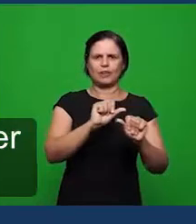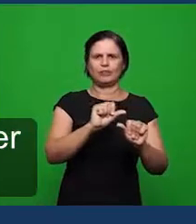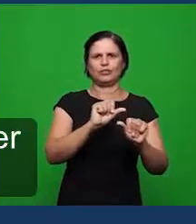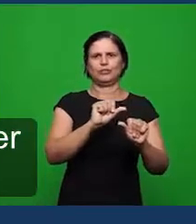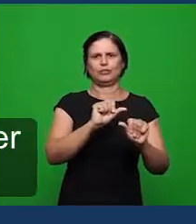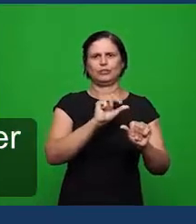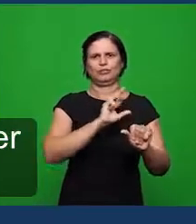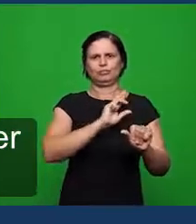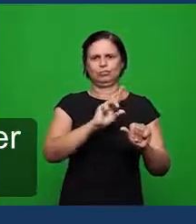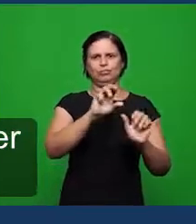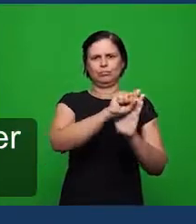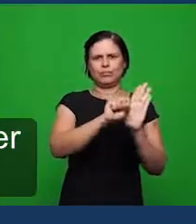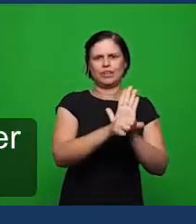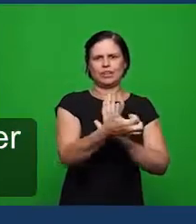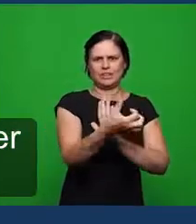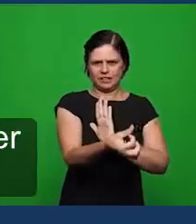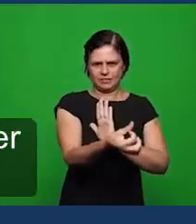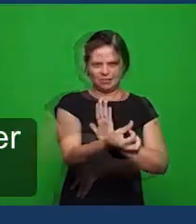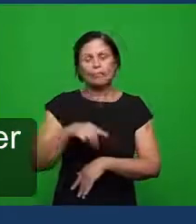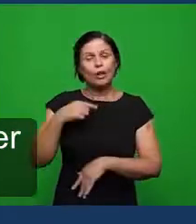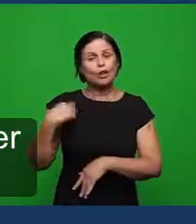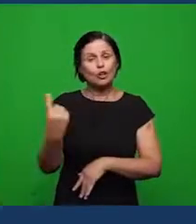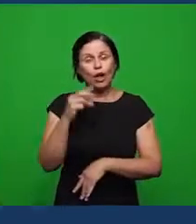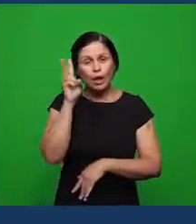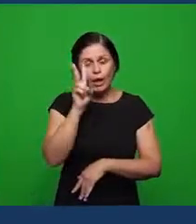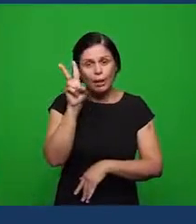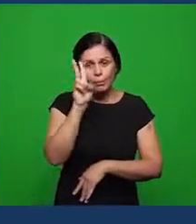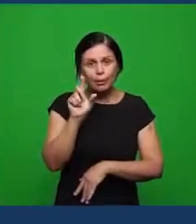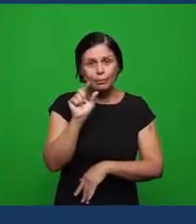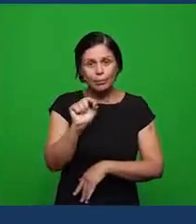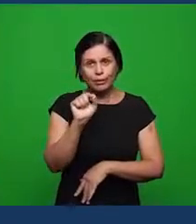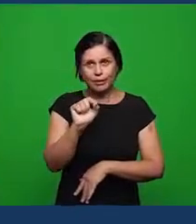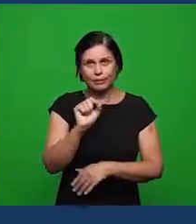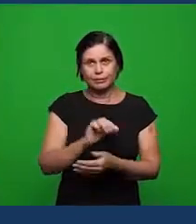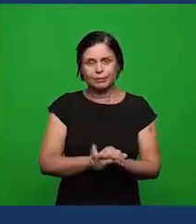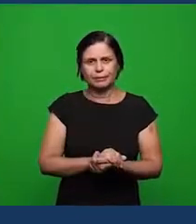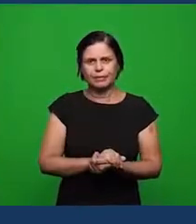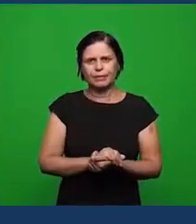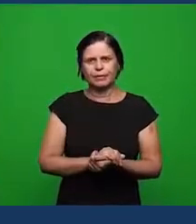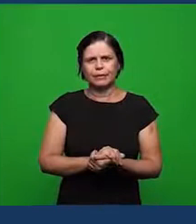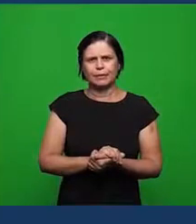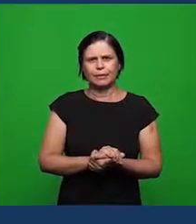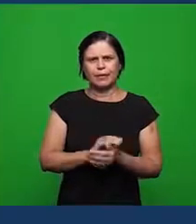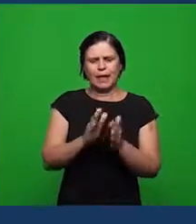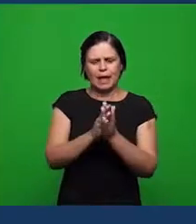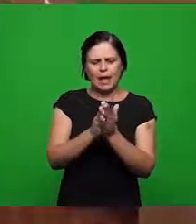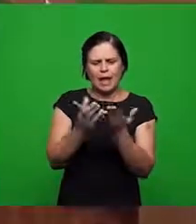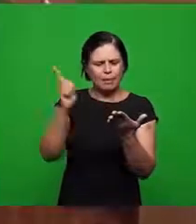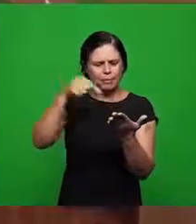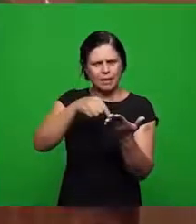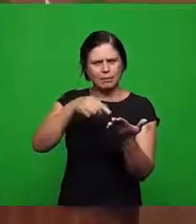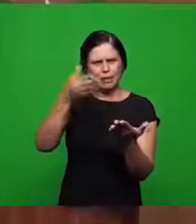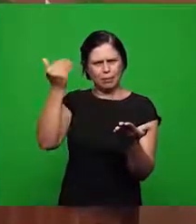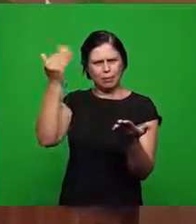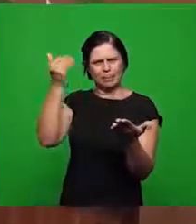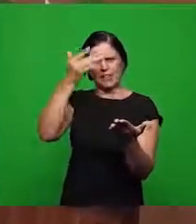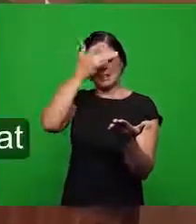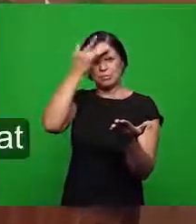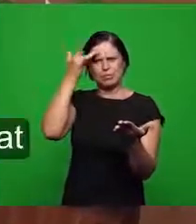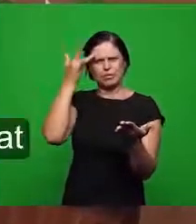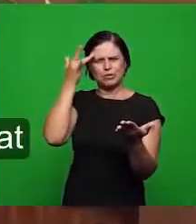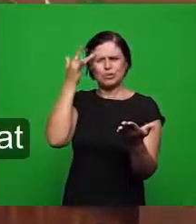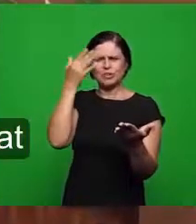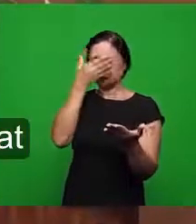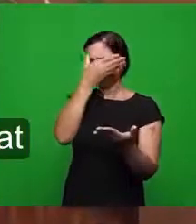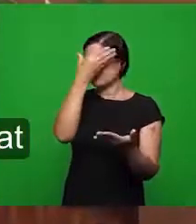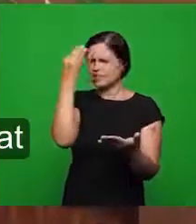nós lembramos que a palavra foi esquecida exatamente porque